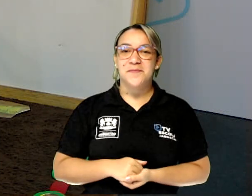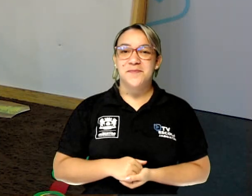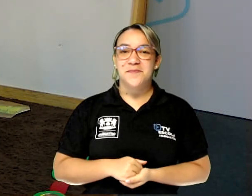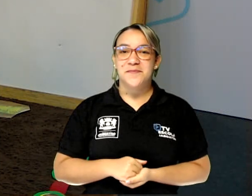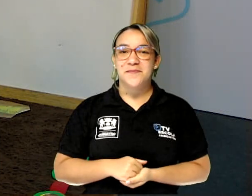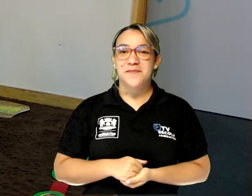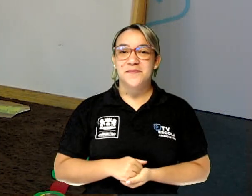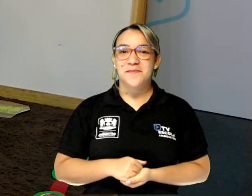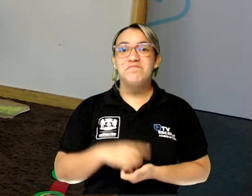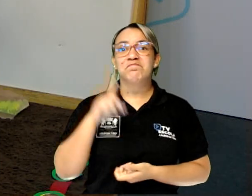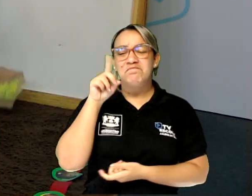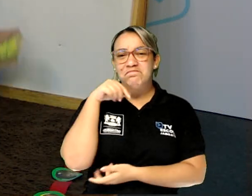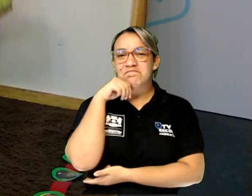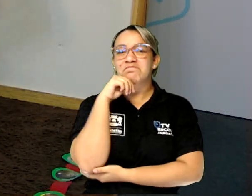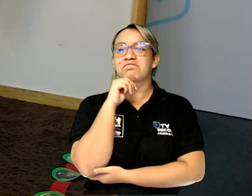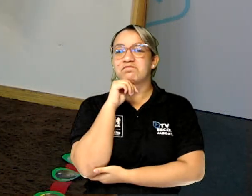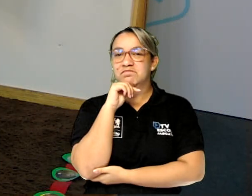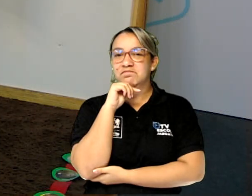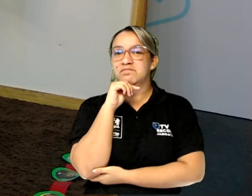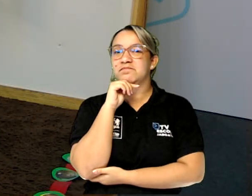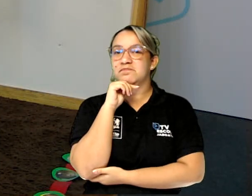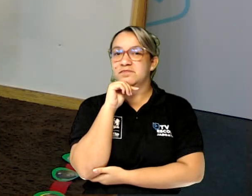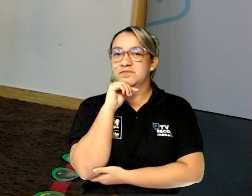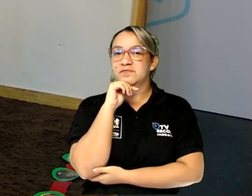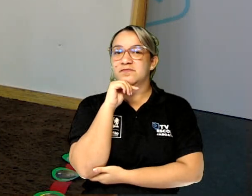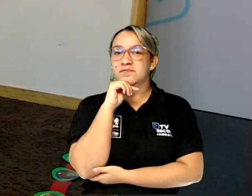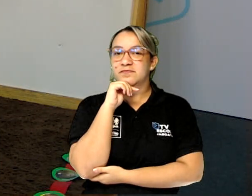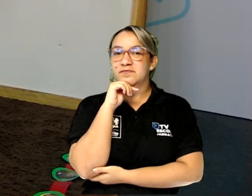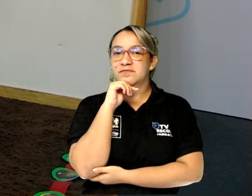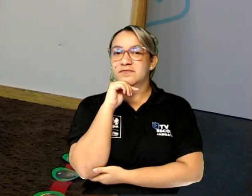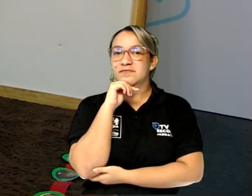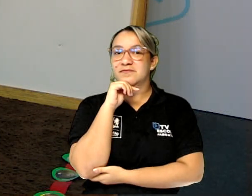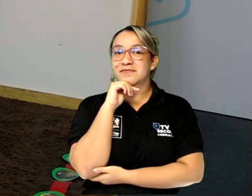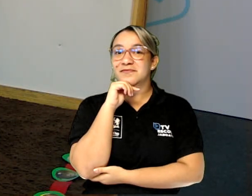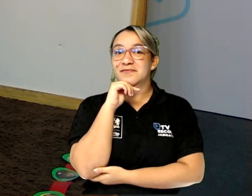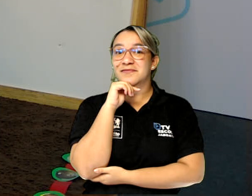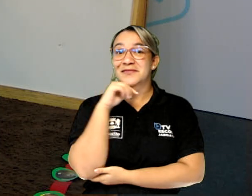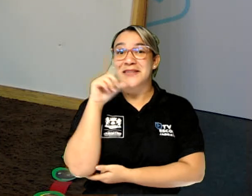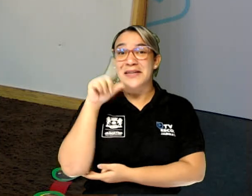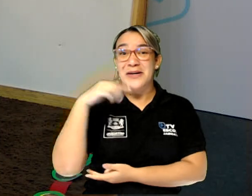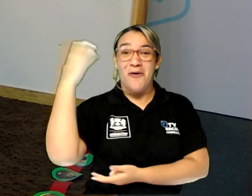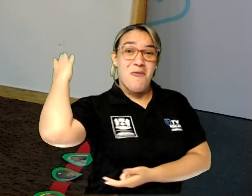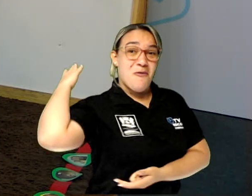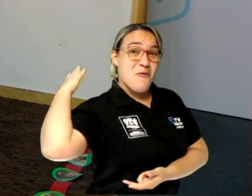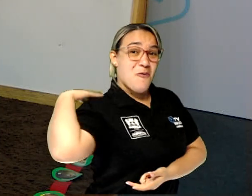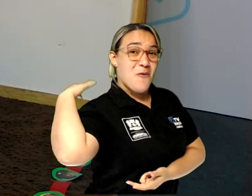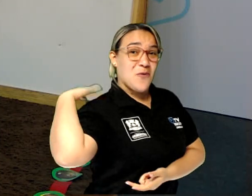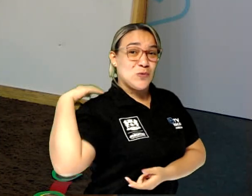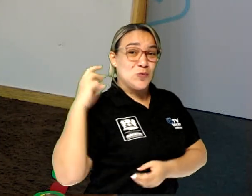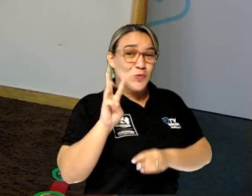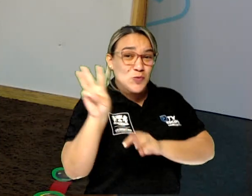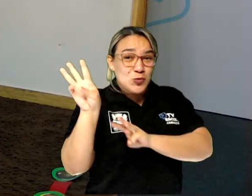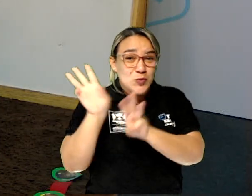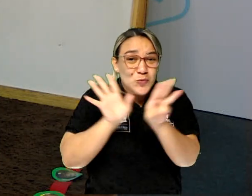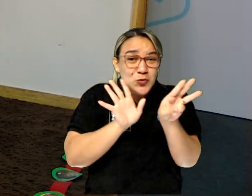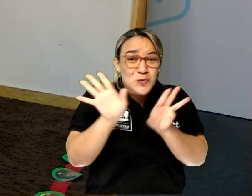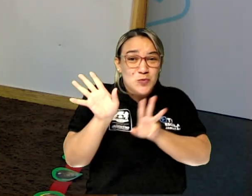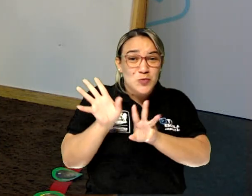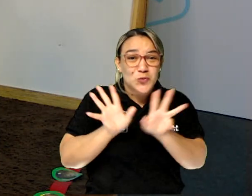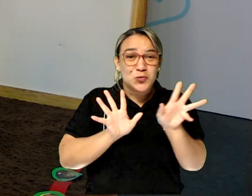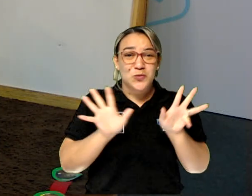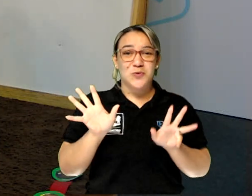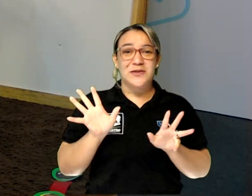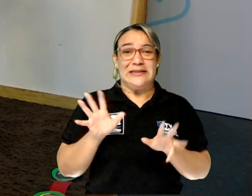Aqui nós temos as costas com espinhos espetados.